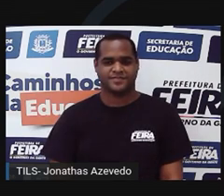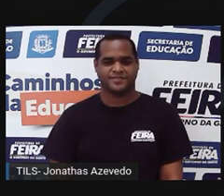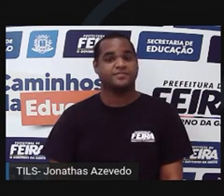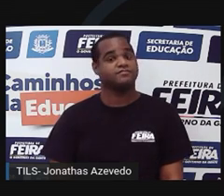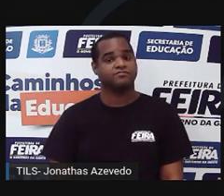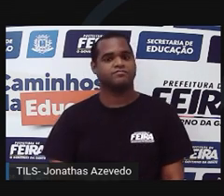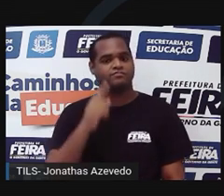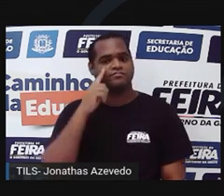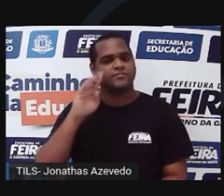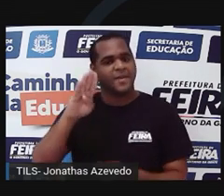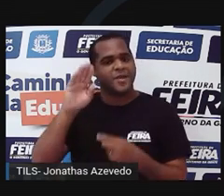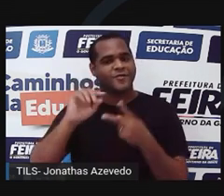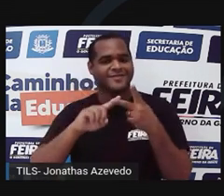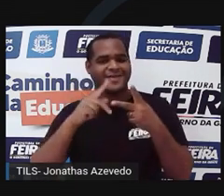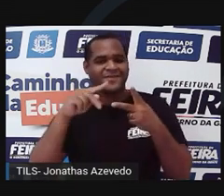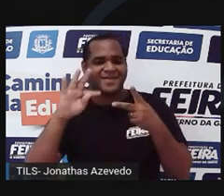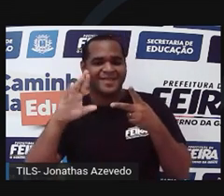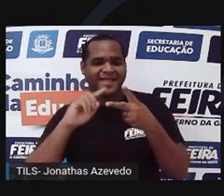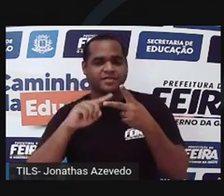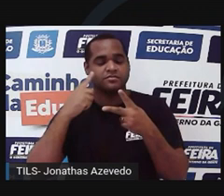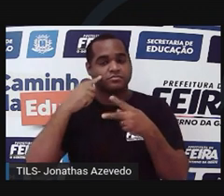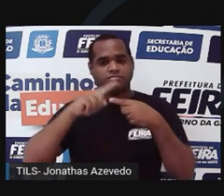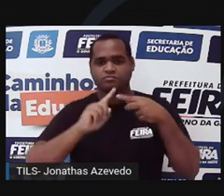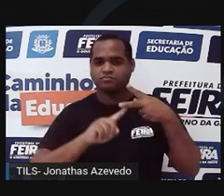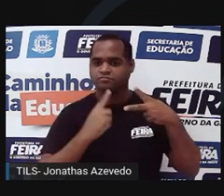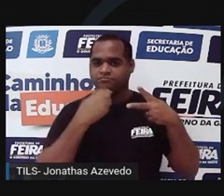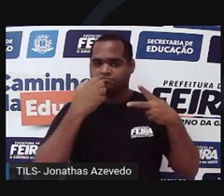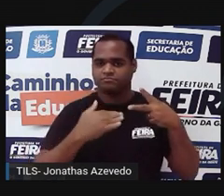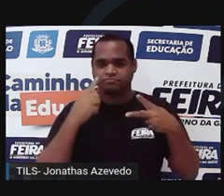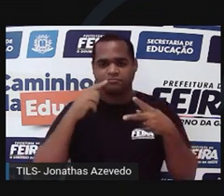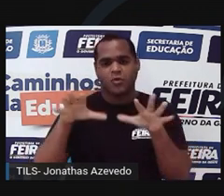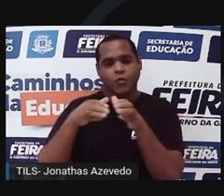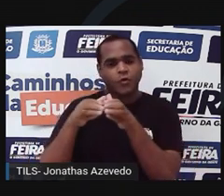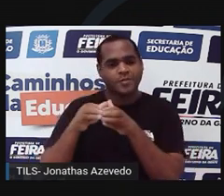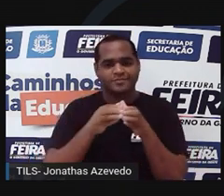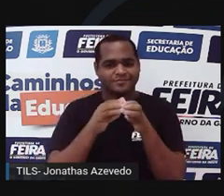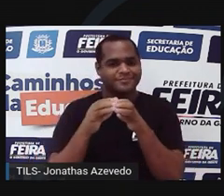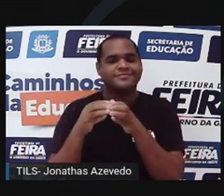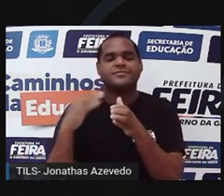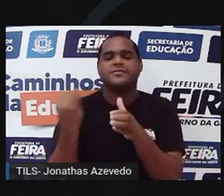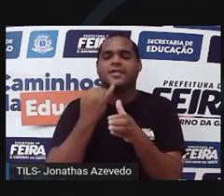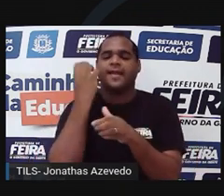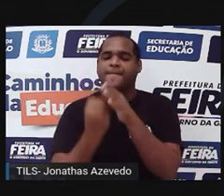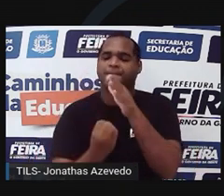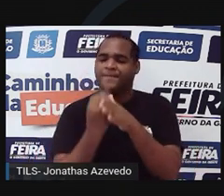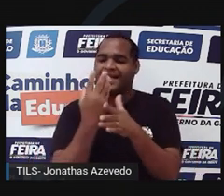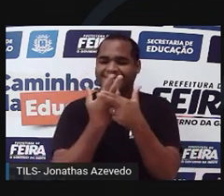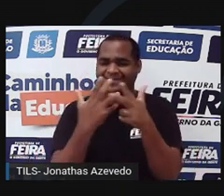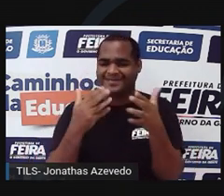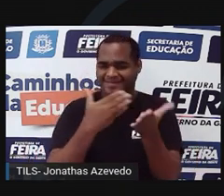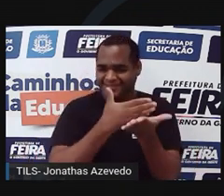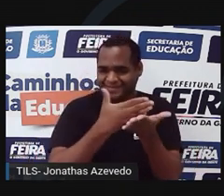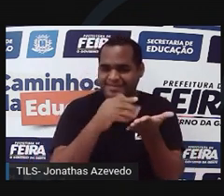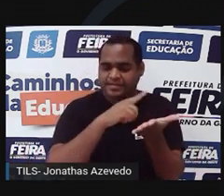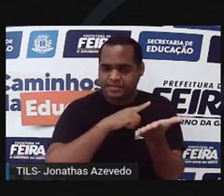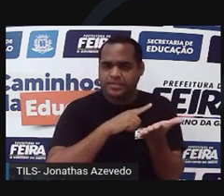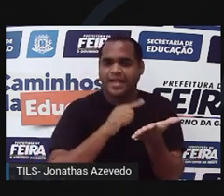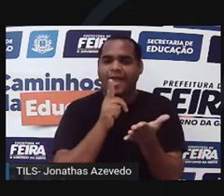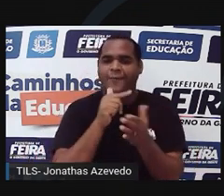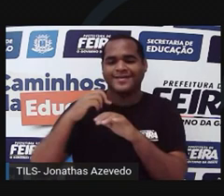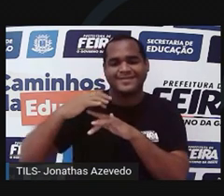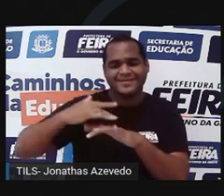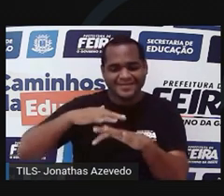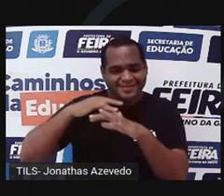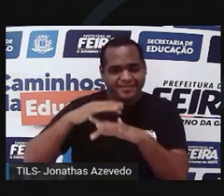As briófitas e as pteridófitas são os dois primeiros grupos de plantas que a gente estuda. As plantas surgiram a partir de um grupo de algas verdes, mas